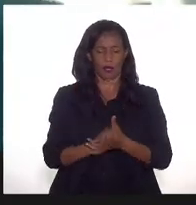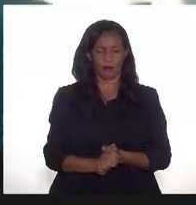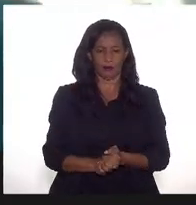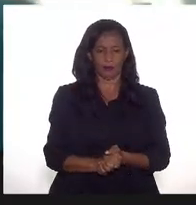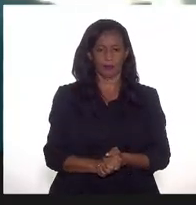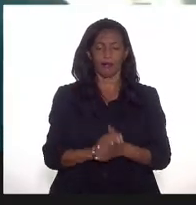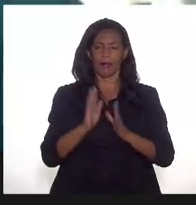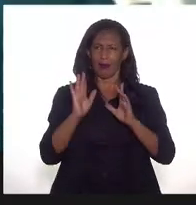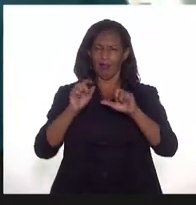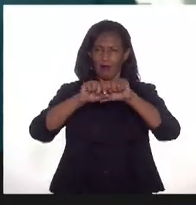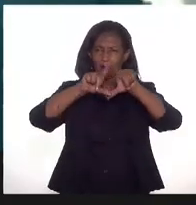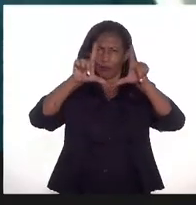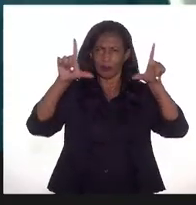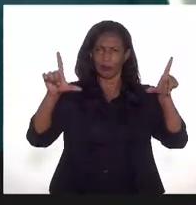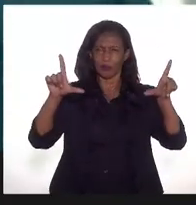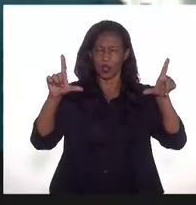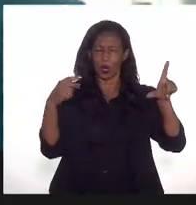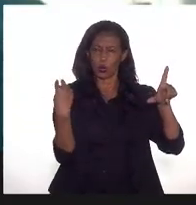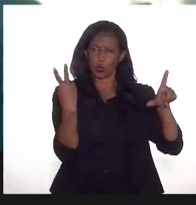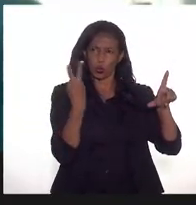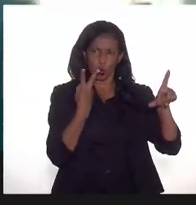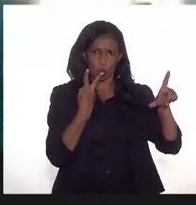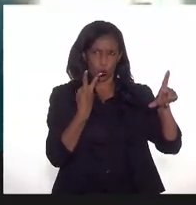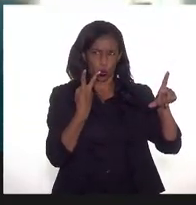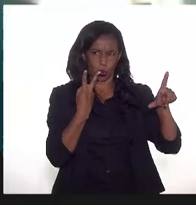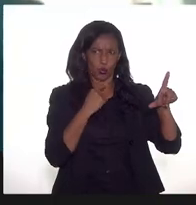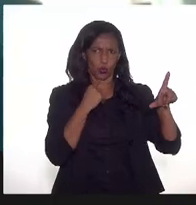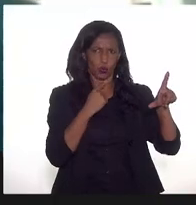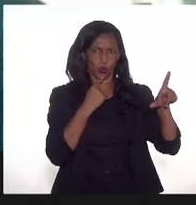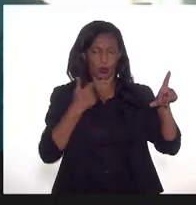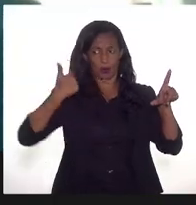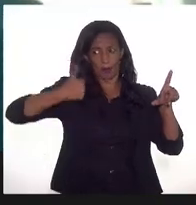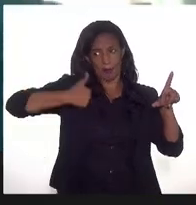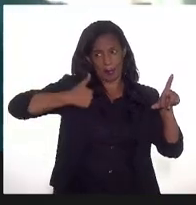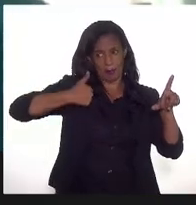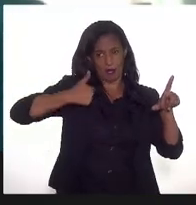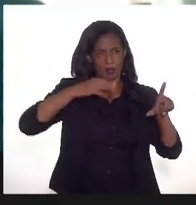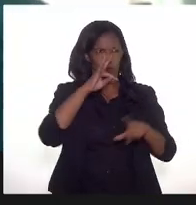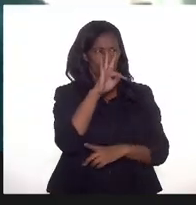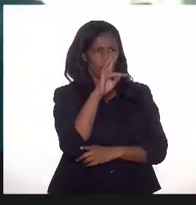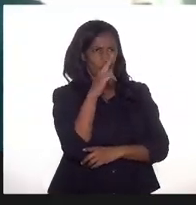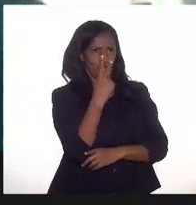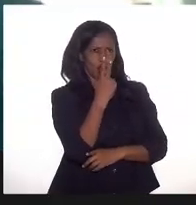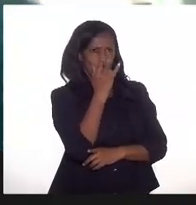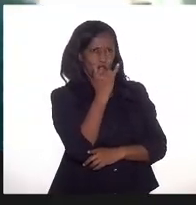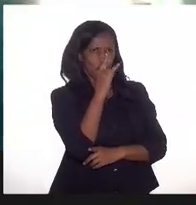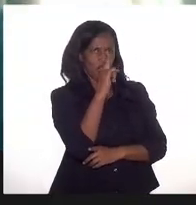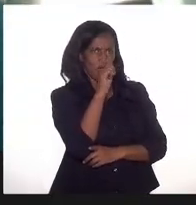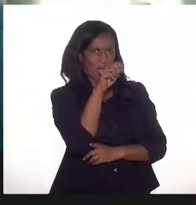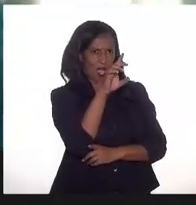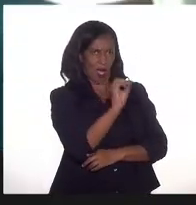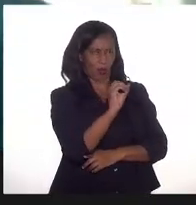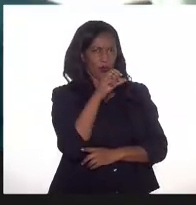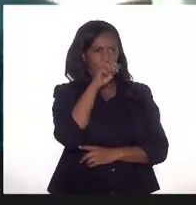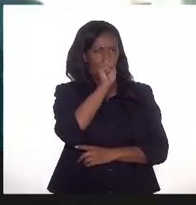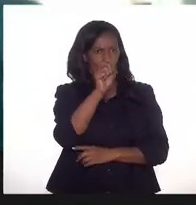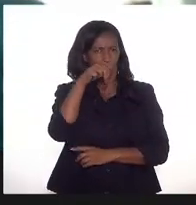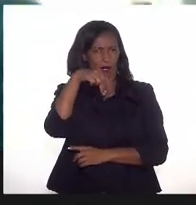Na apresentação, eu tenho apenas duas colocações. O primeiro é o senhor Tiago Neves, da NP. Eu queria saber